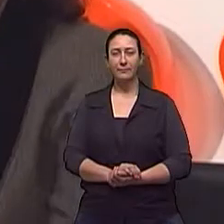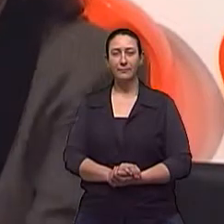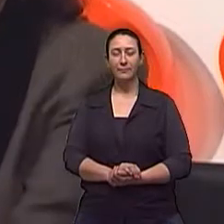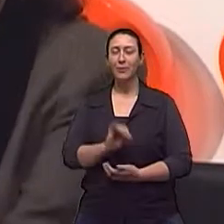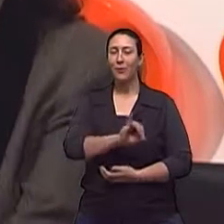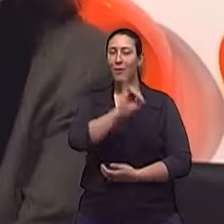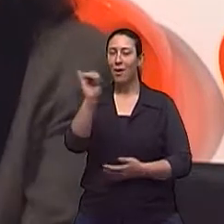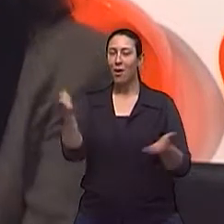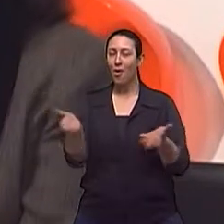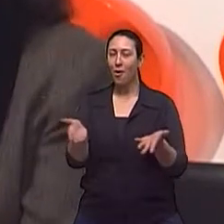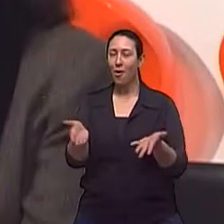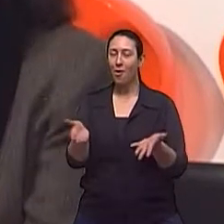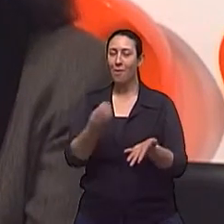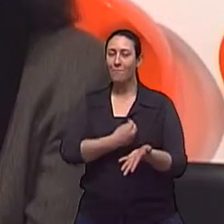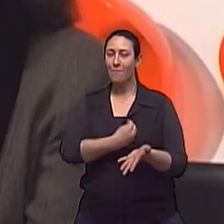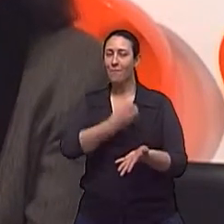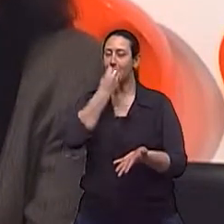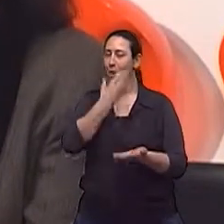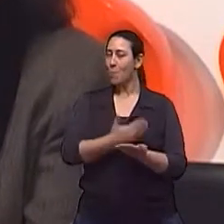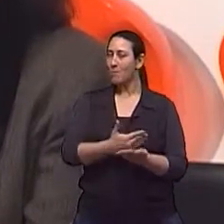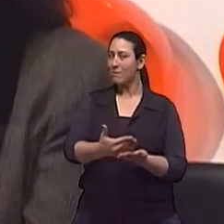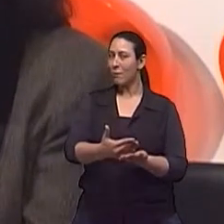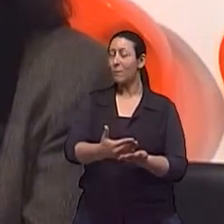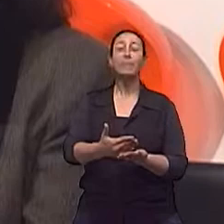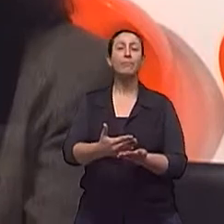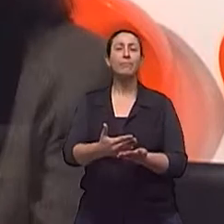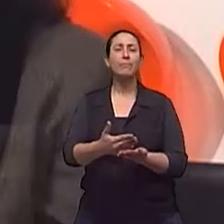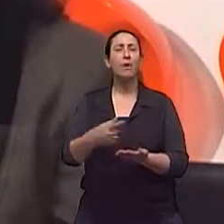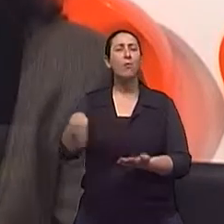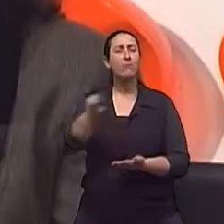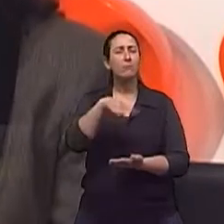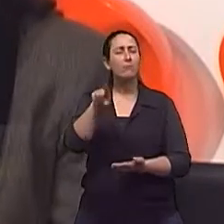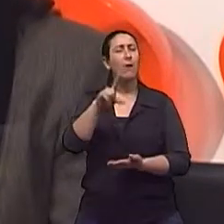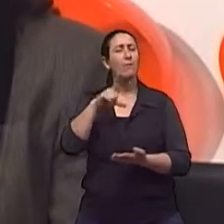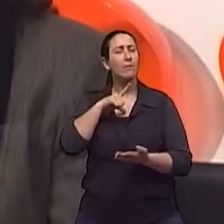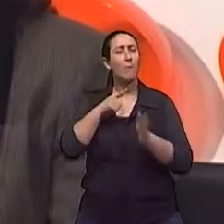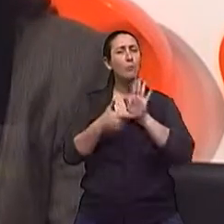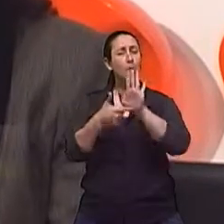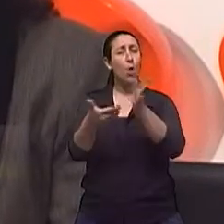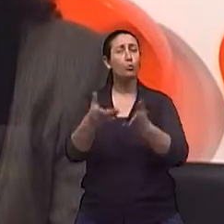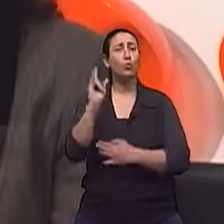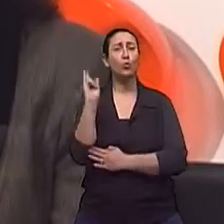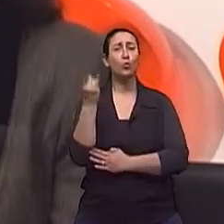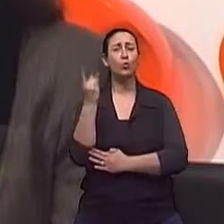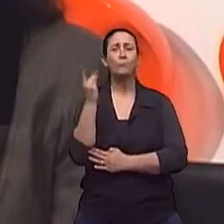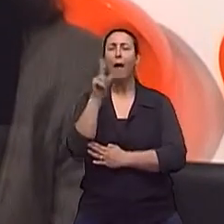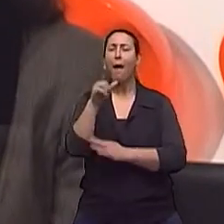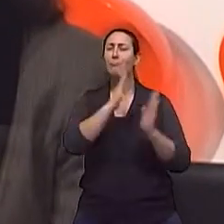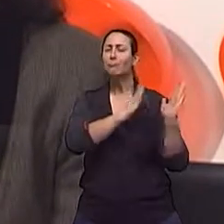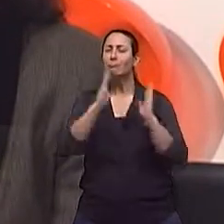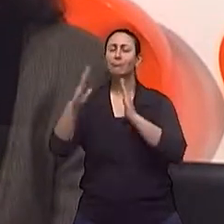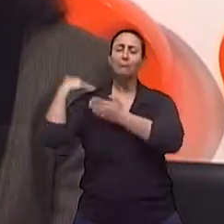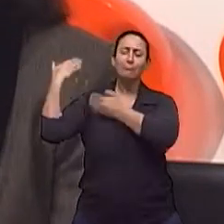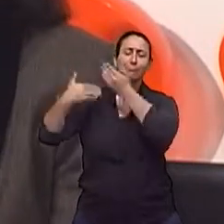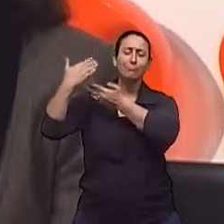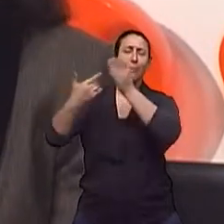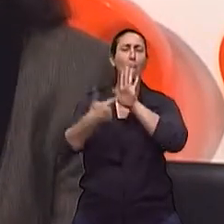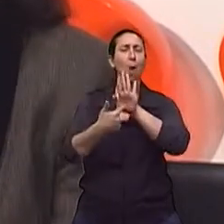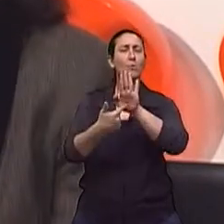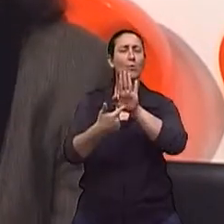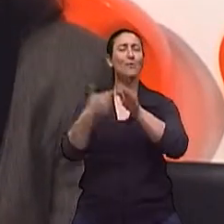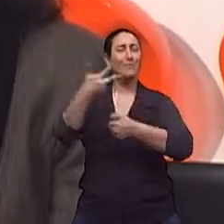Olá, o nosso Viva Bem de hoje está começando e nós vamos apresentar o último episódio de uma série de programas